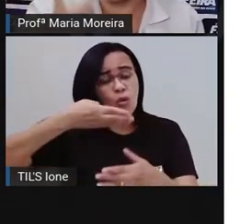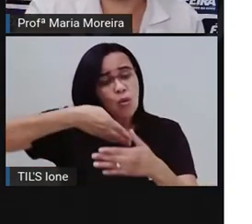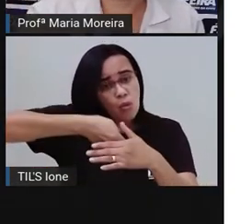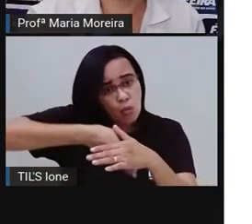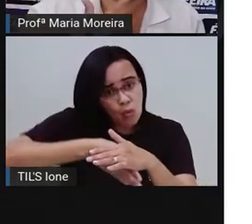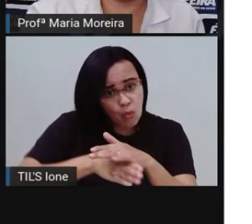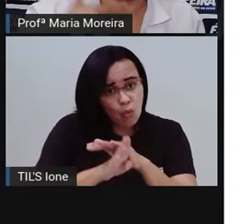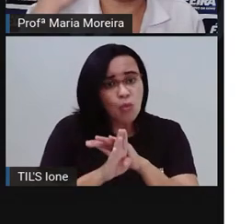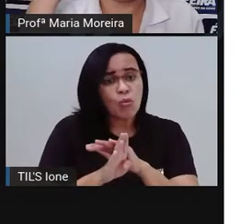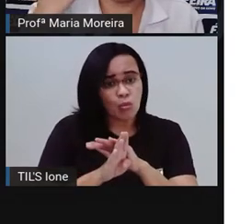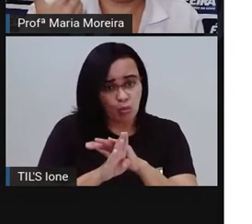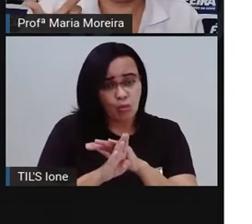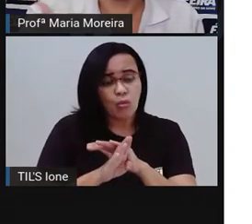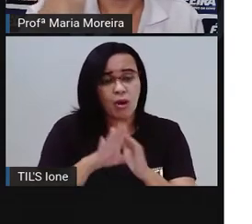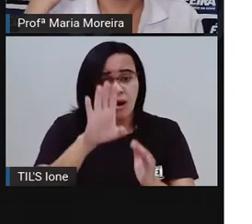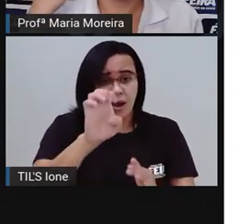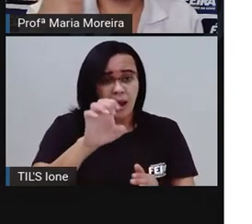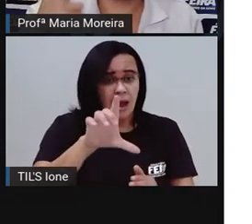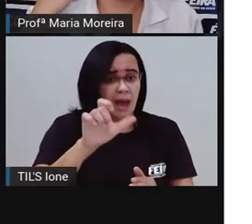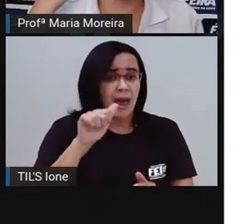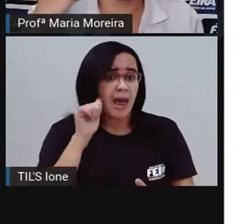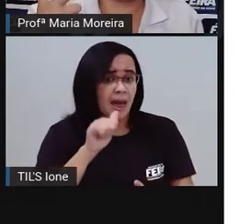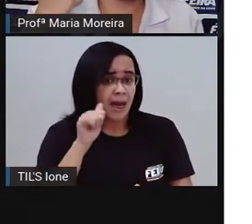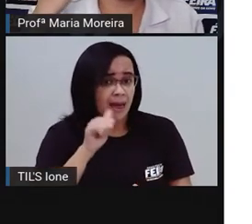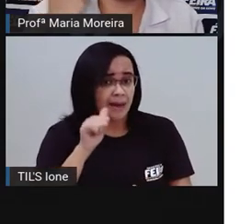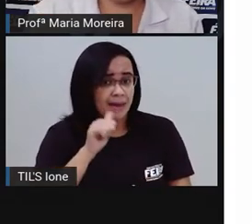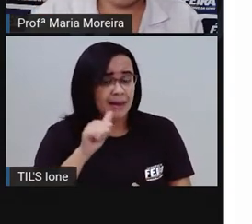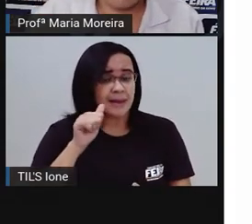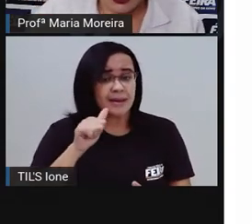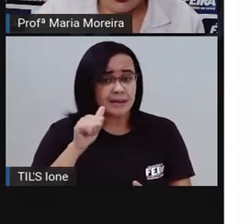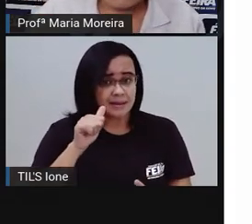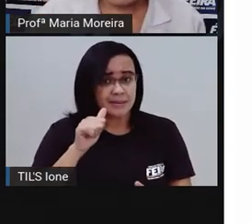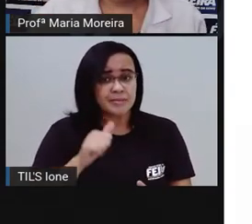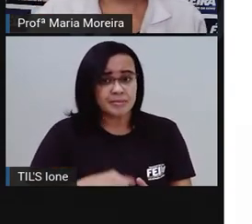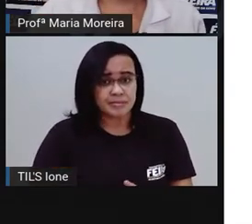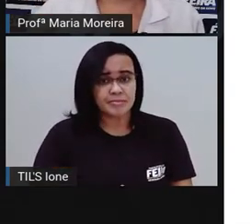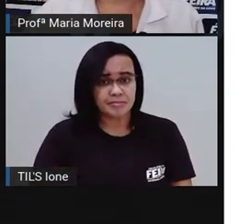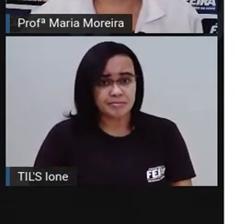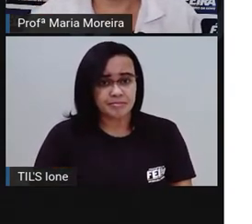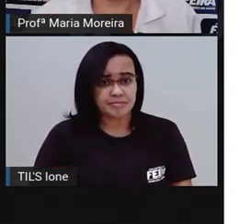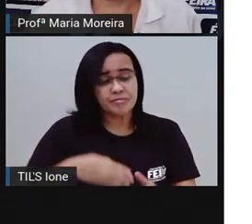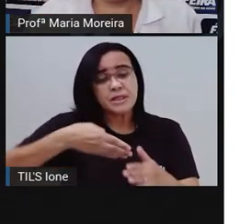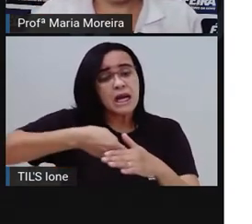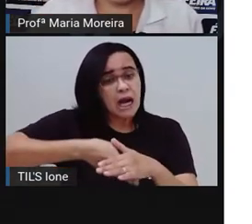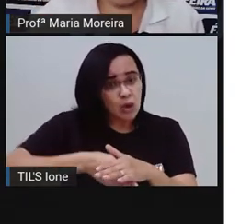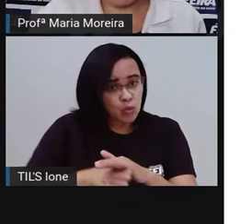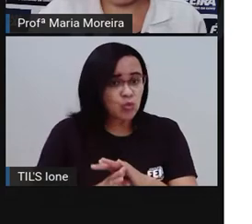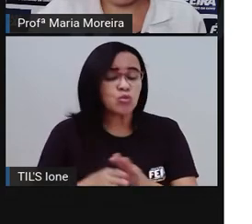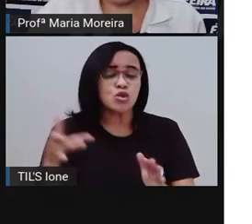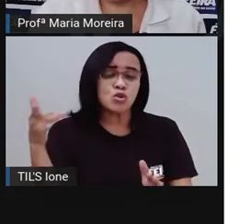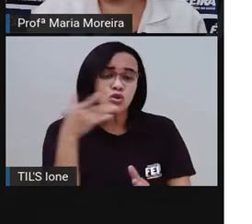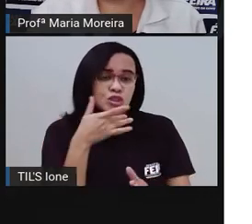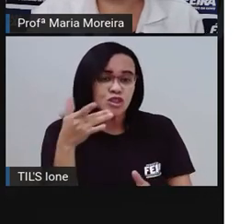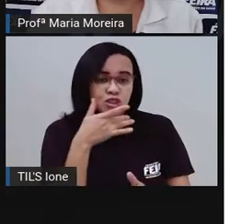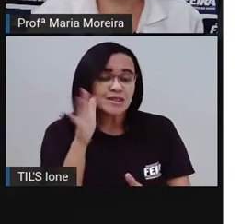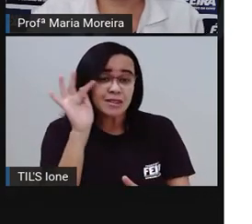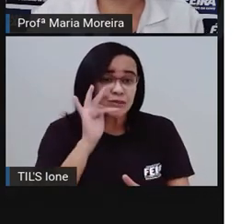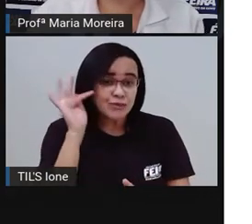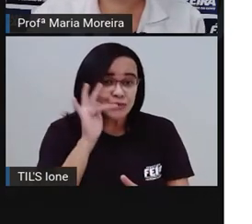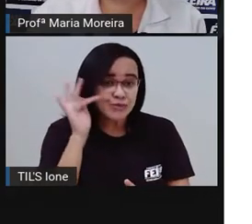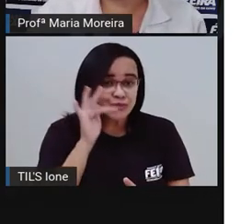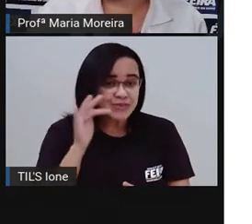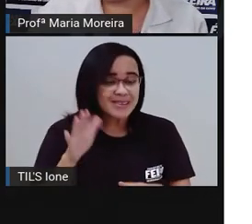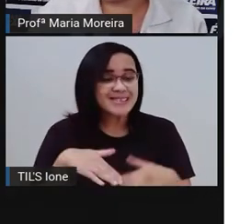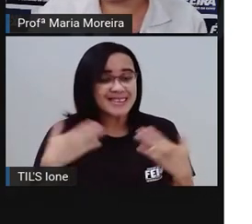singular, porque Marina é o quê? Um substantivo feminino singular, se acostumou com o sabor da fruta. E o que a gente acabou